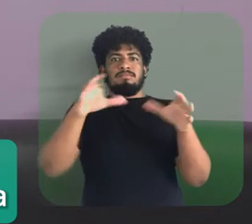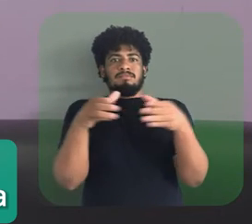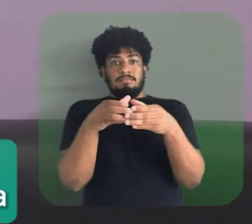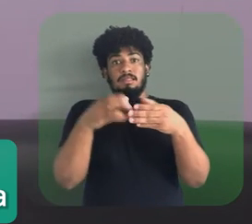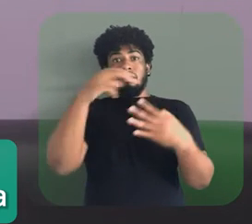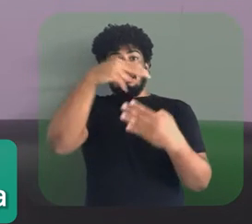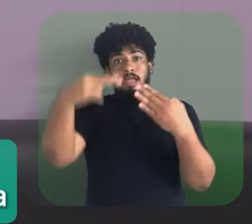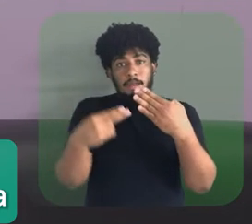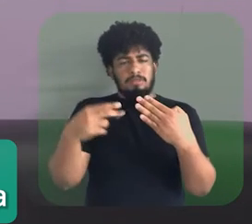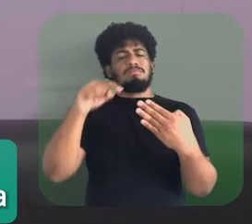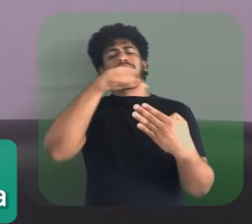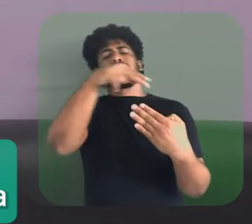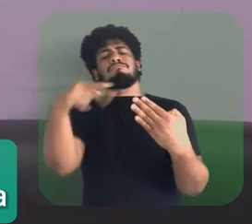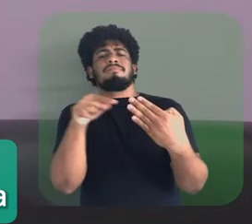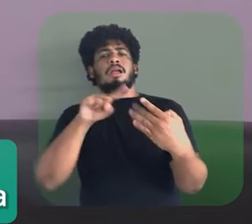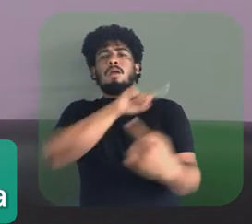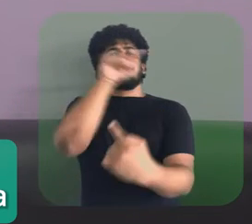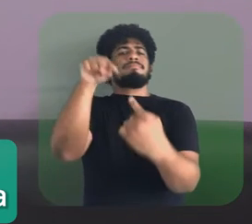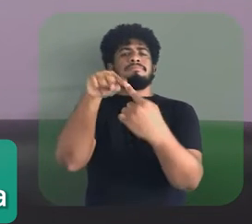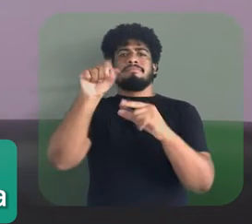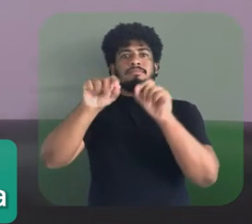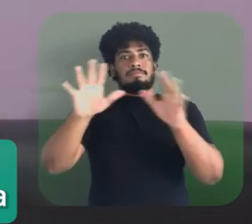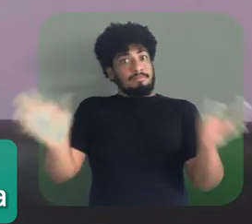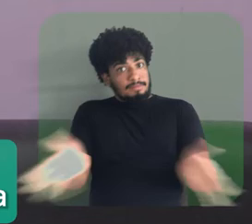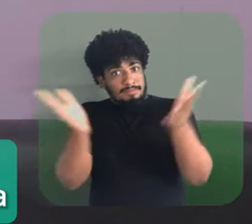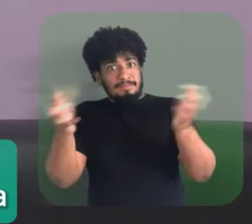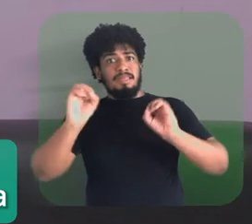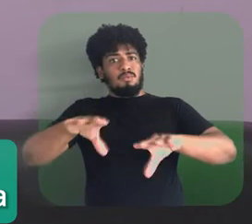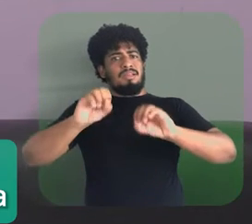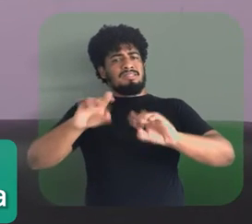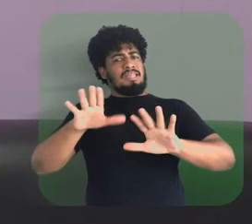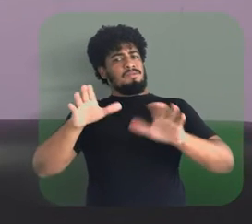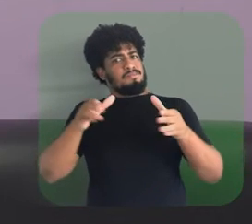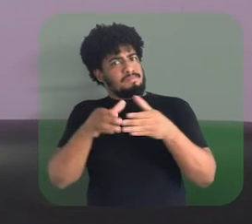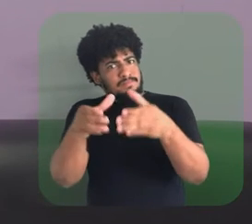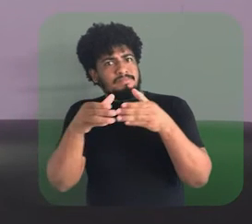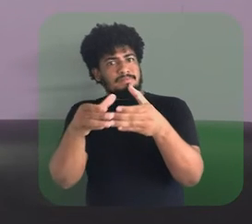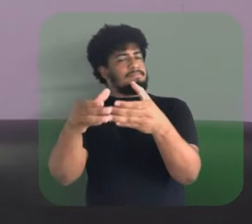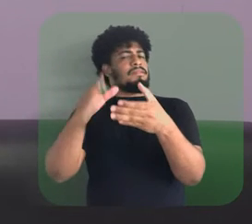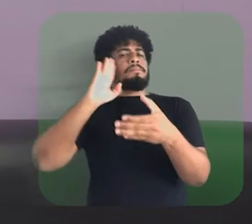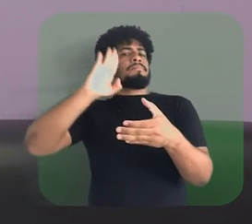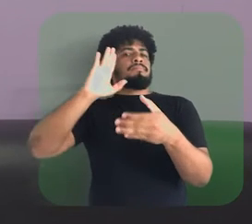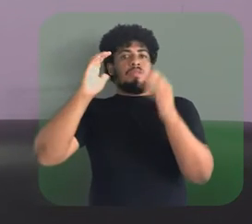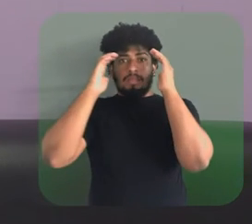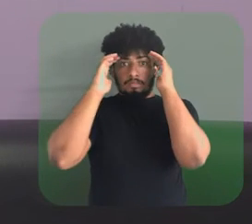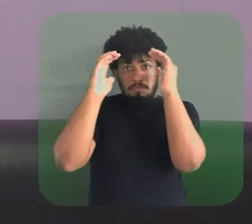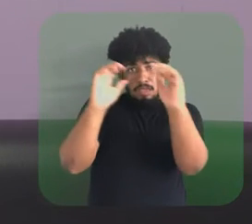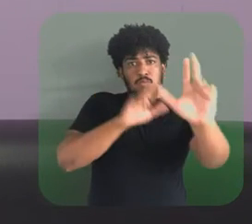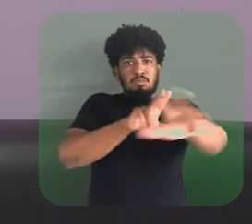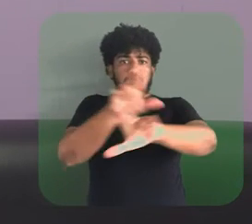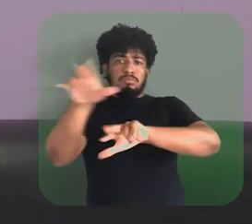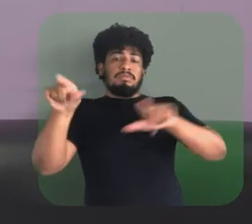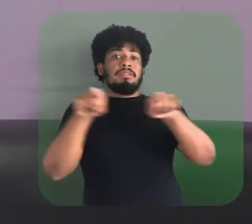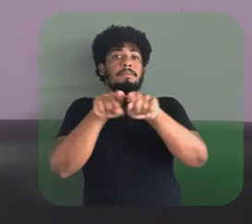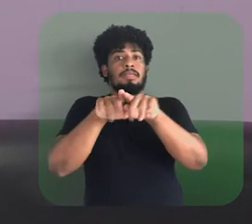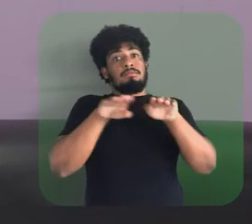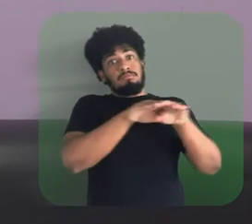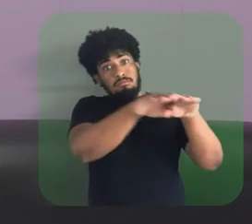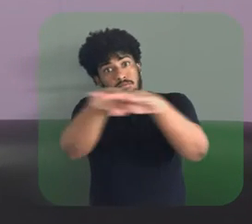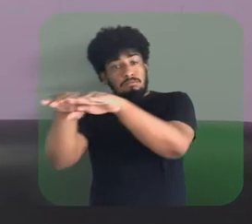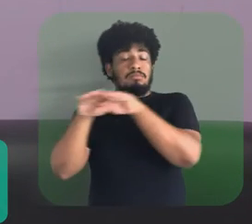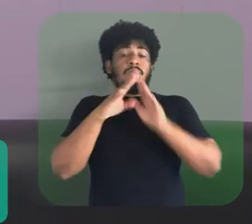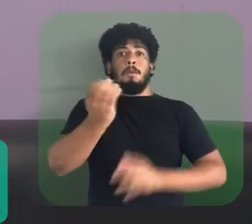O NAPNI tem por finalidade promover a educação para a convivência a partir do respeito às diferenças e a igualdade de